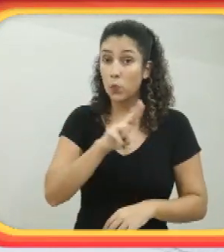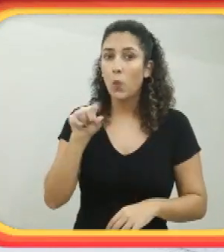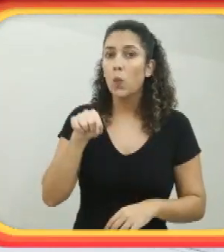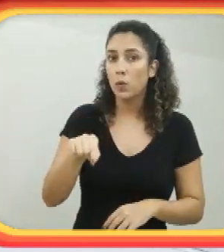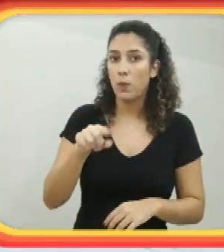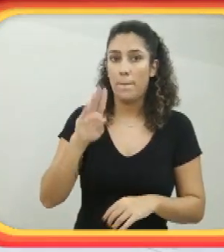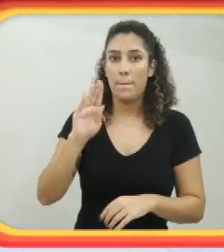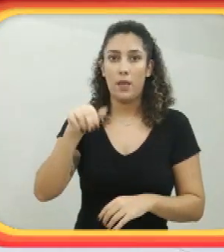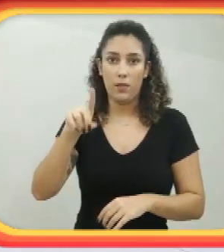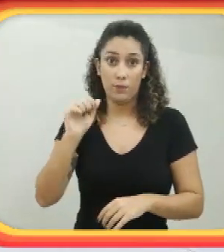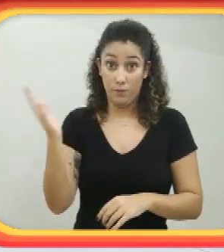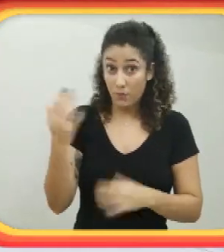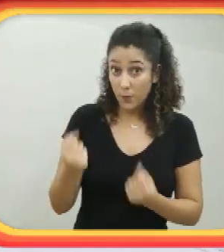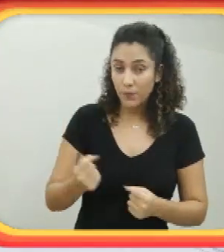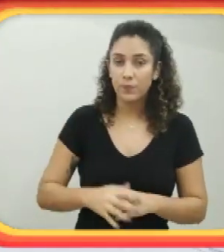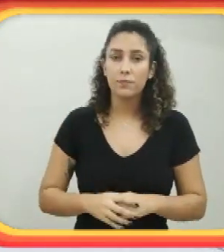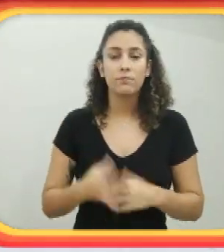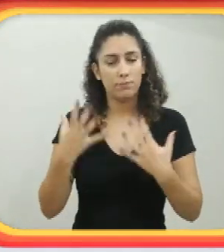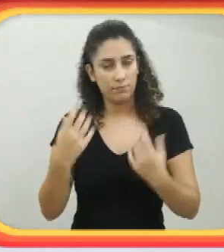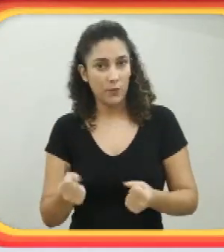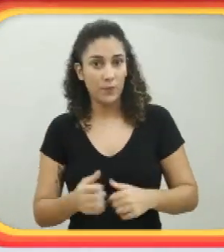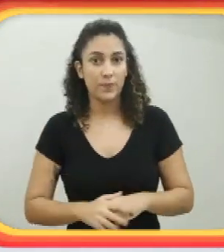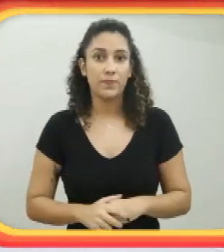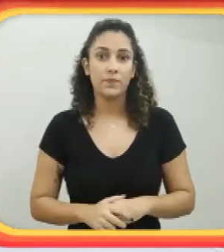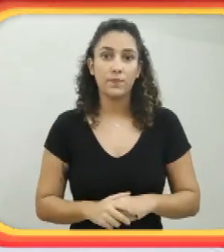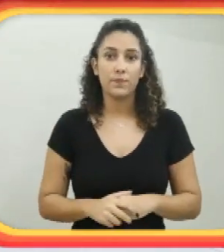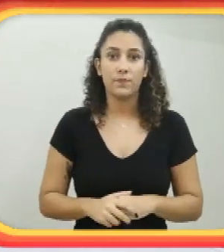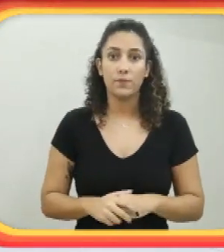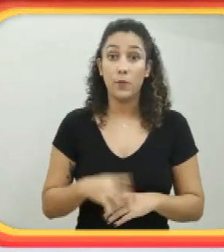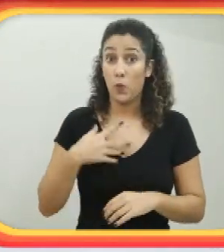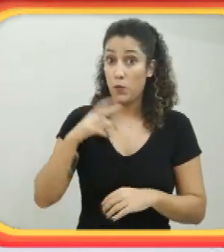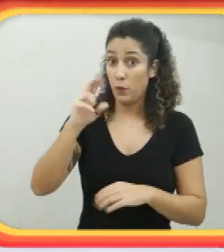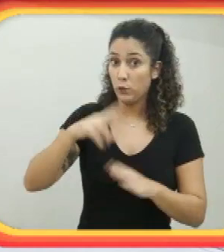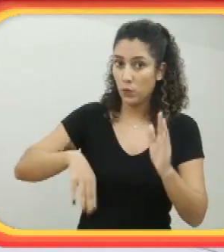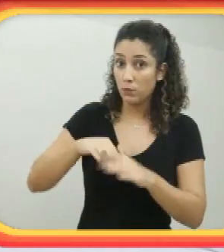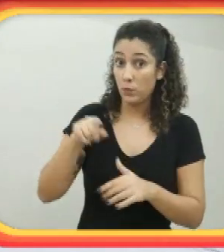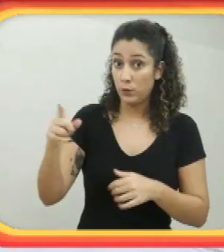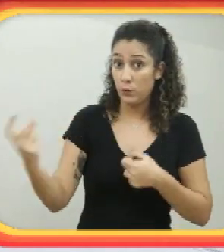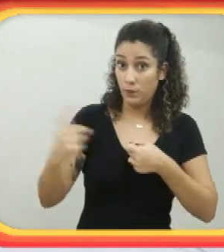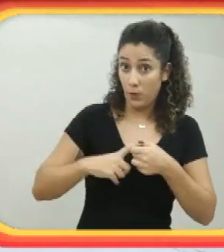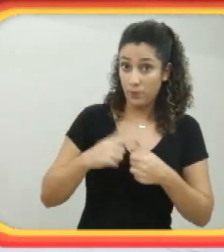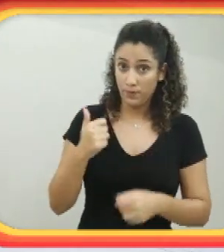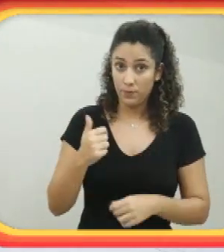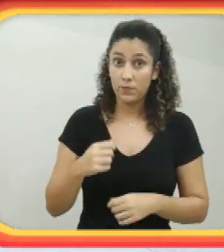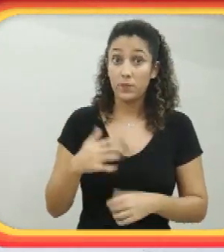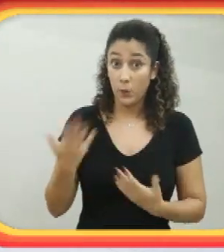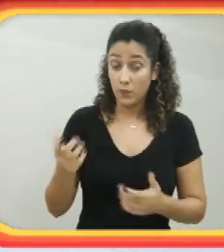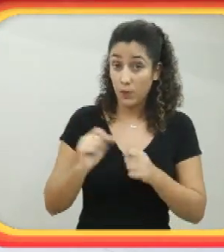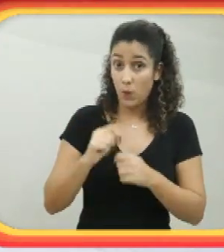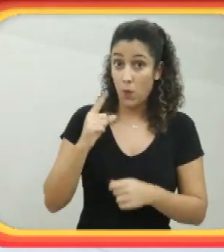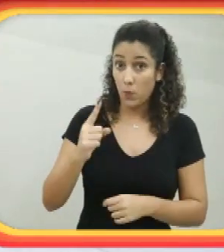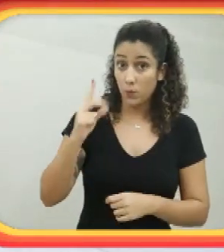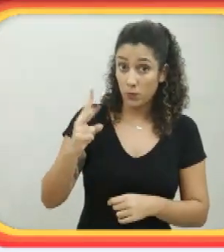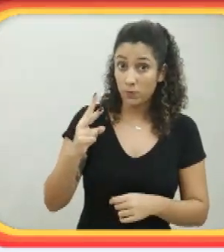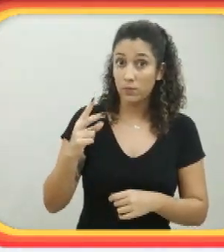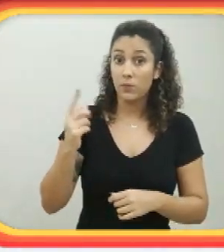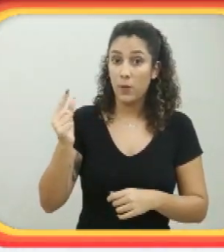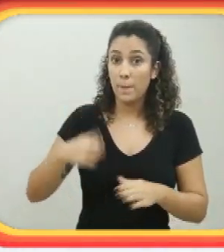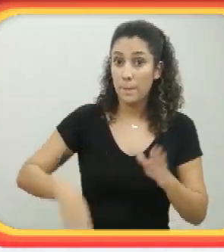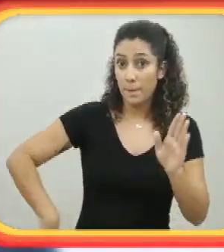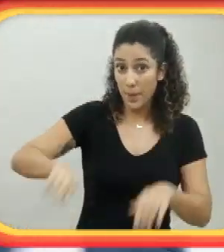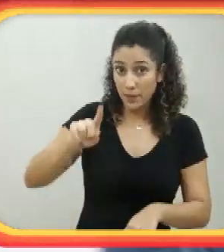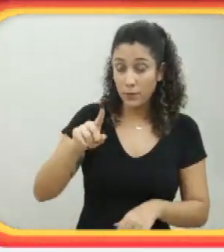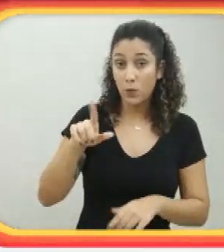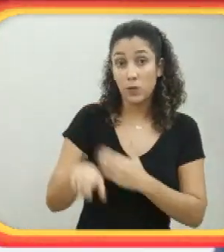E voltar. Pega a raquete na parede. Um, dois, traz a perninha para frente. De ladinho. Com a